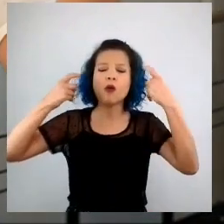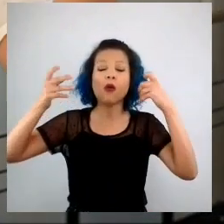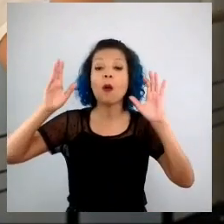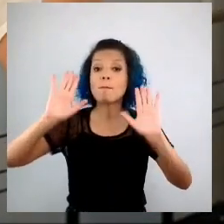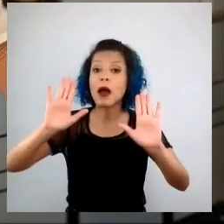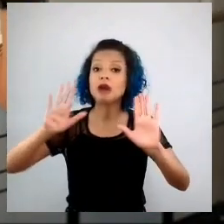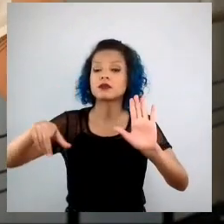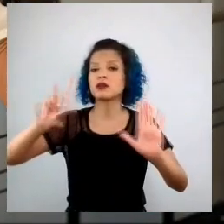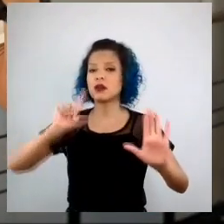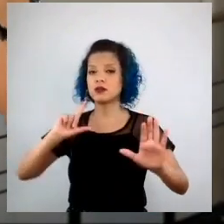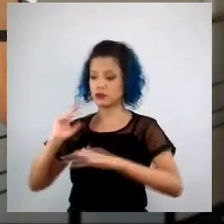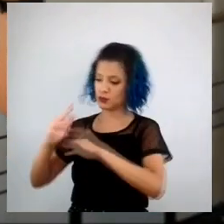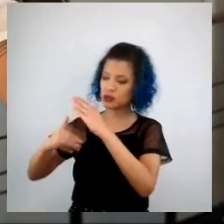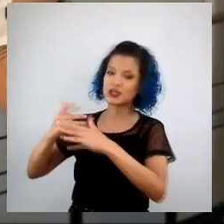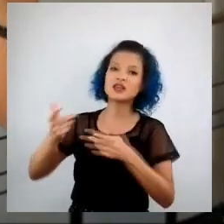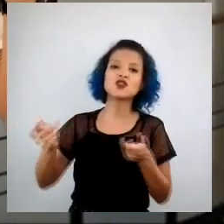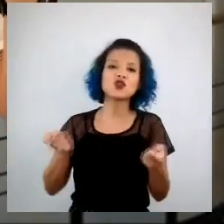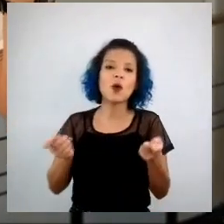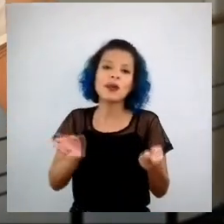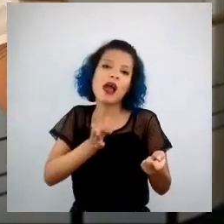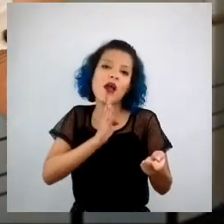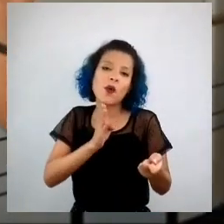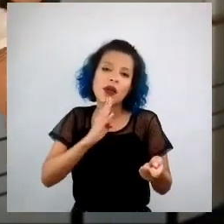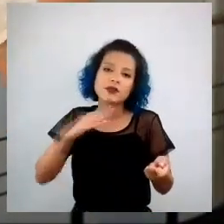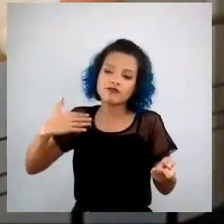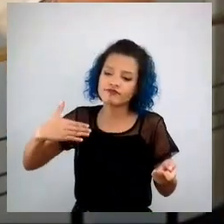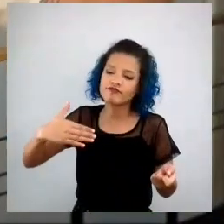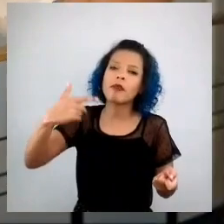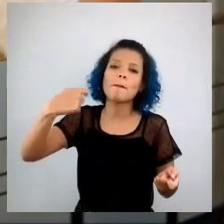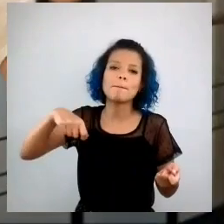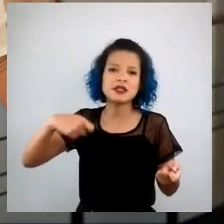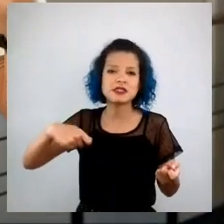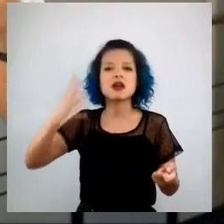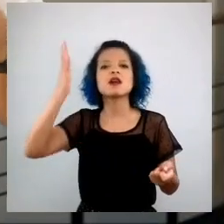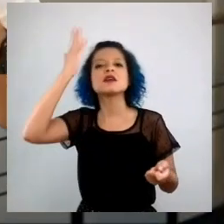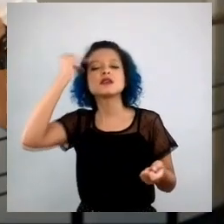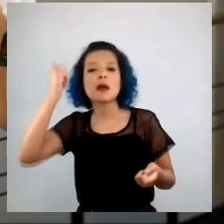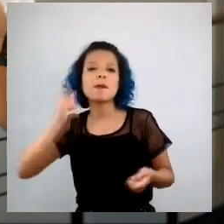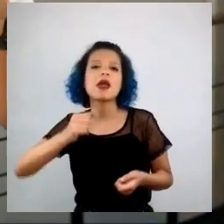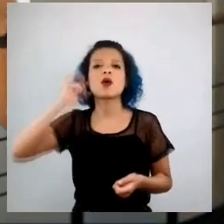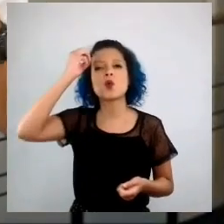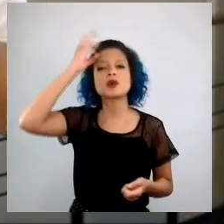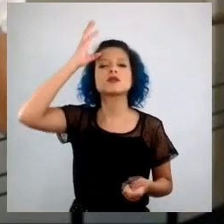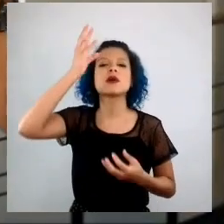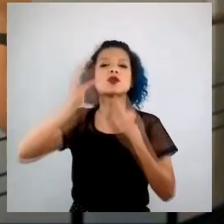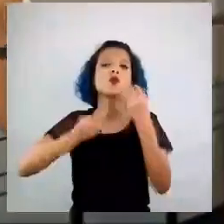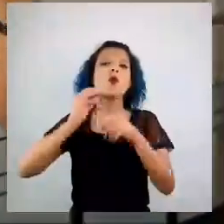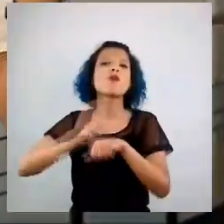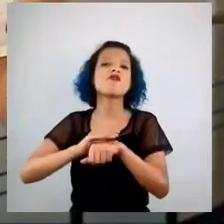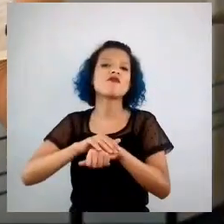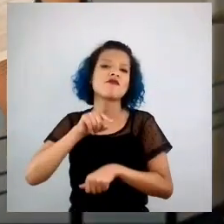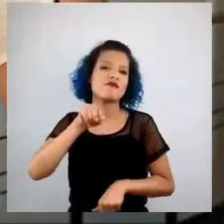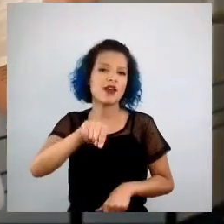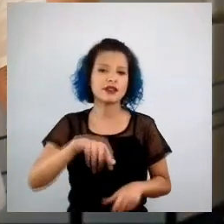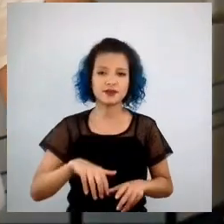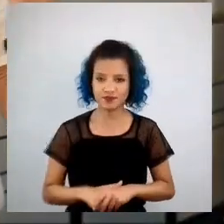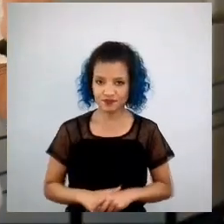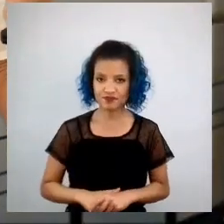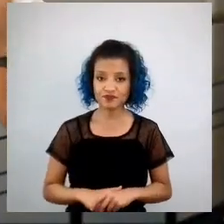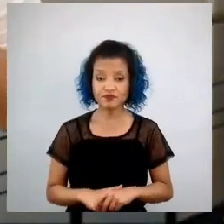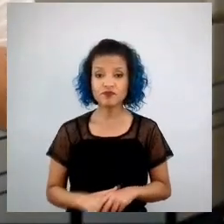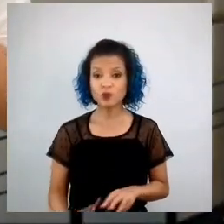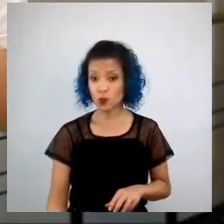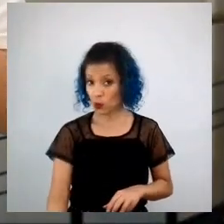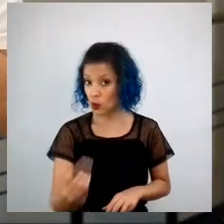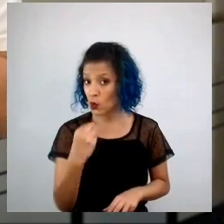processo, você domine essa ciência de como fazer isso acontecer. E foi isso que eu tive a oportunidade de exercitar